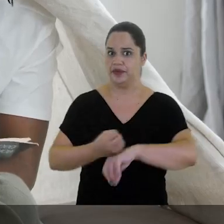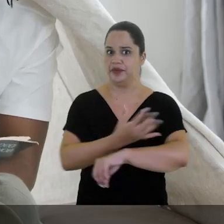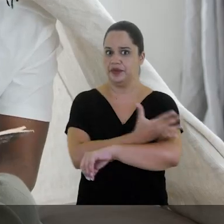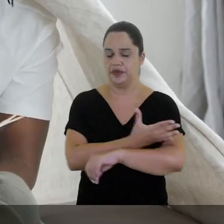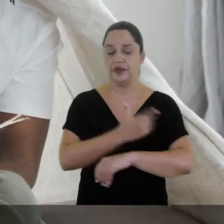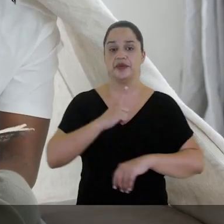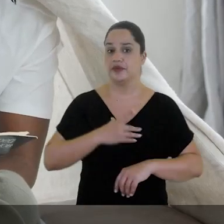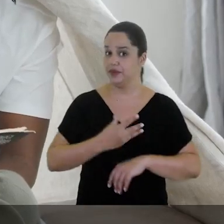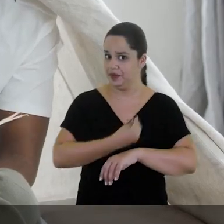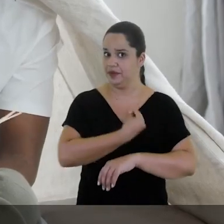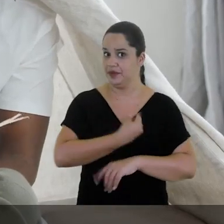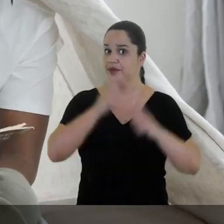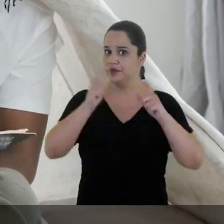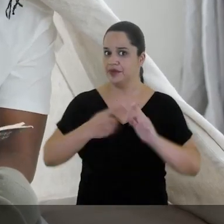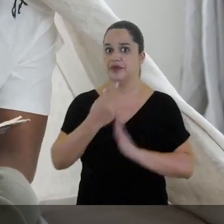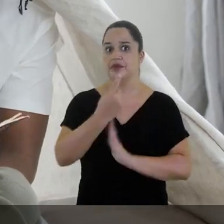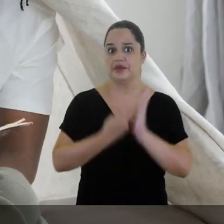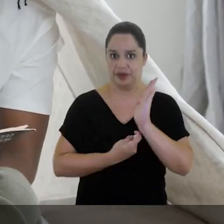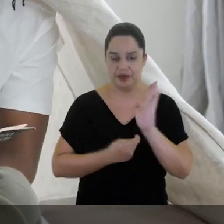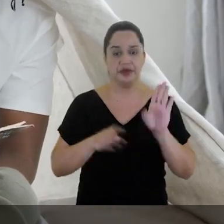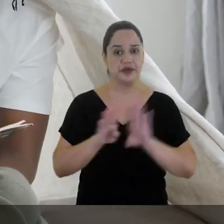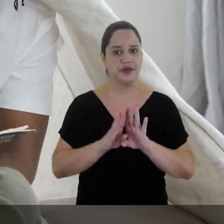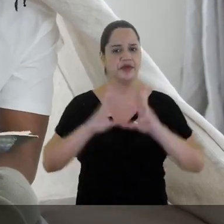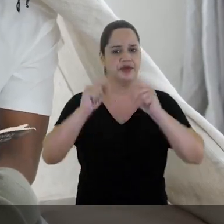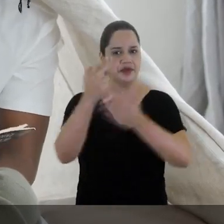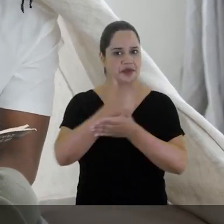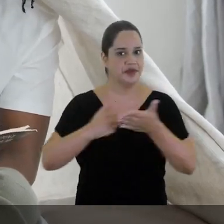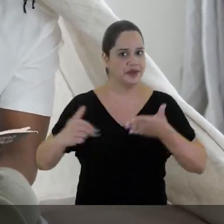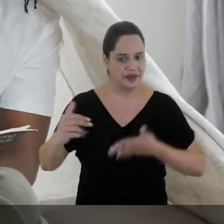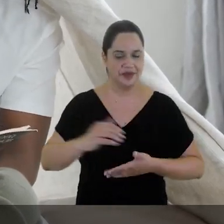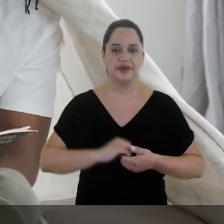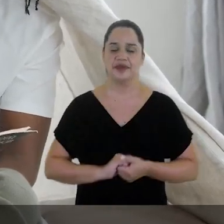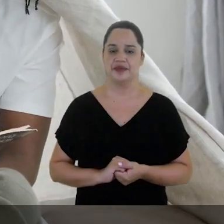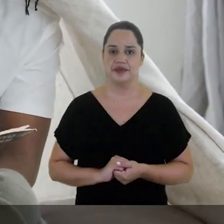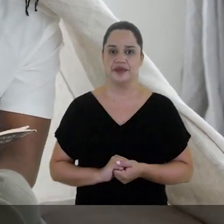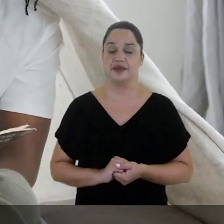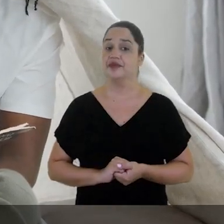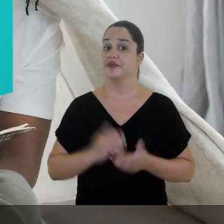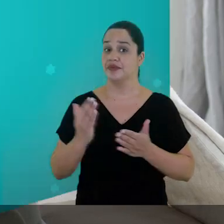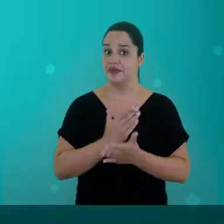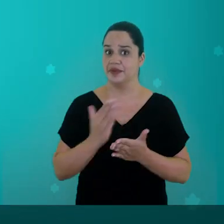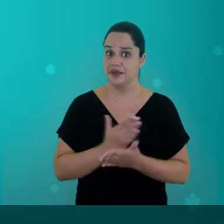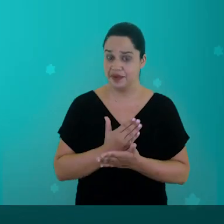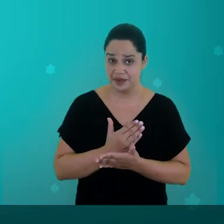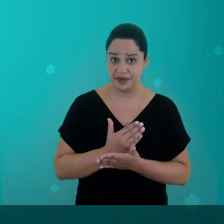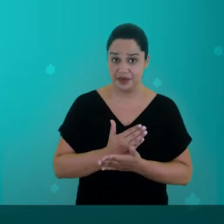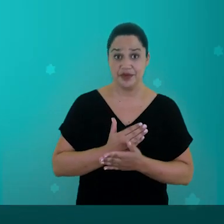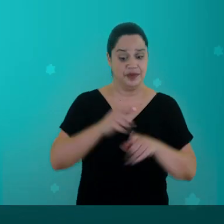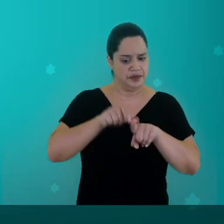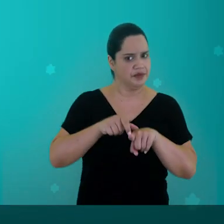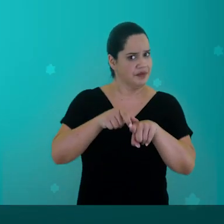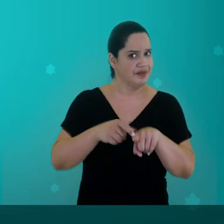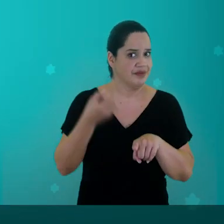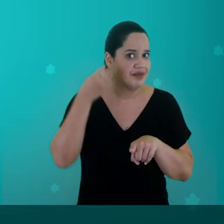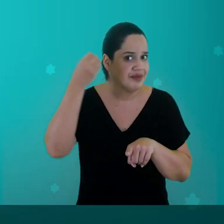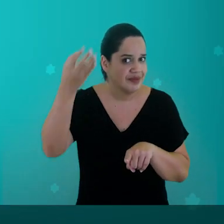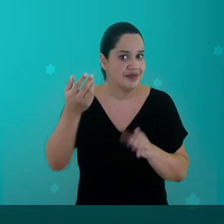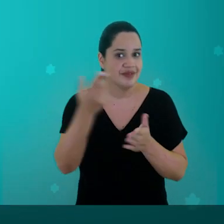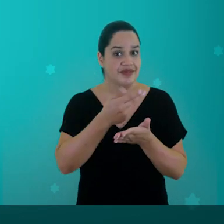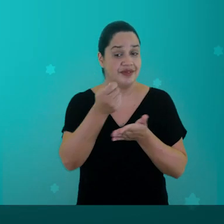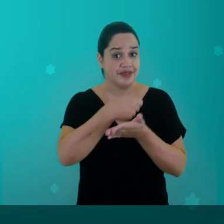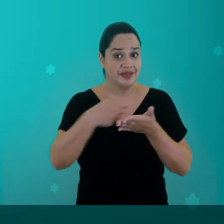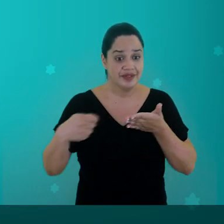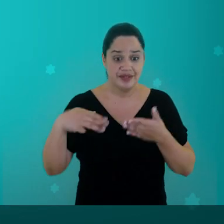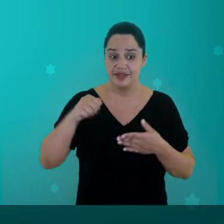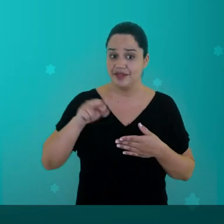Essas emoções estão presentes no texto, mas também nas ilustrações. O livro, Vai Viajar Caracol,